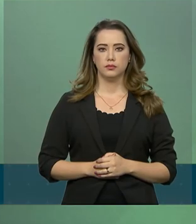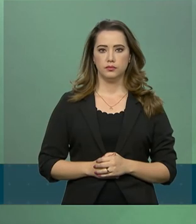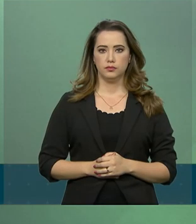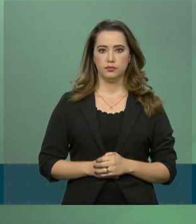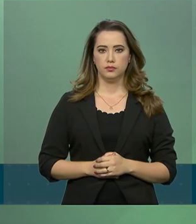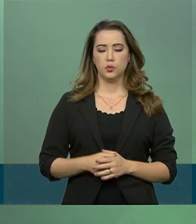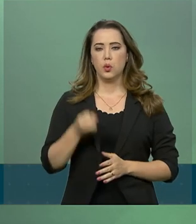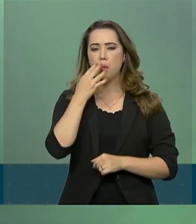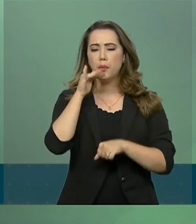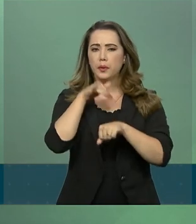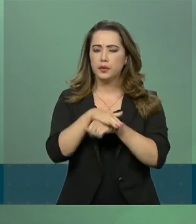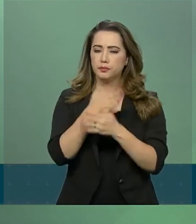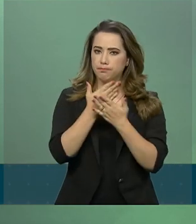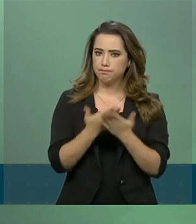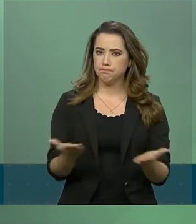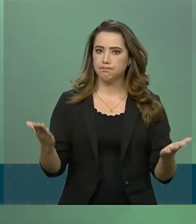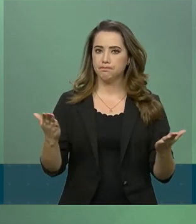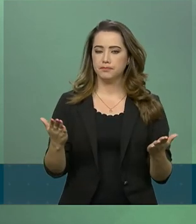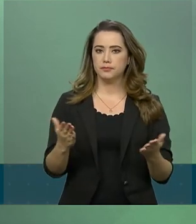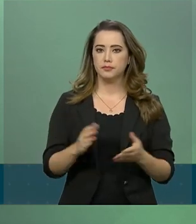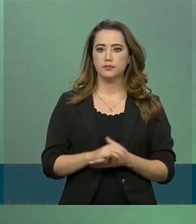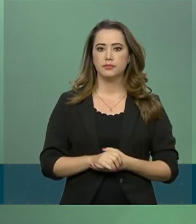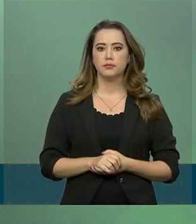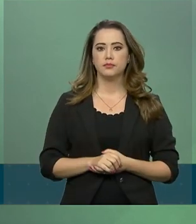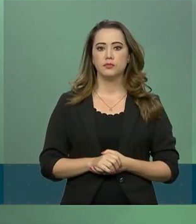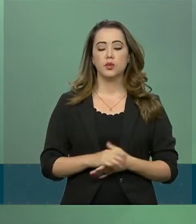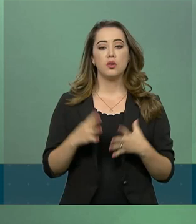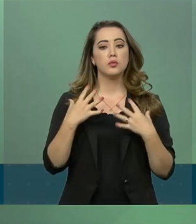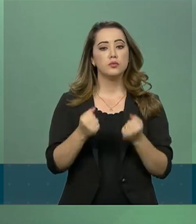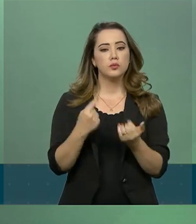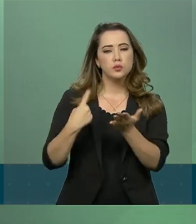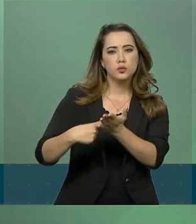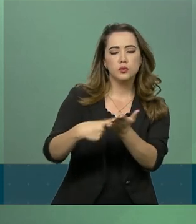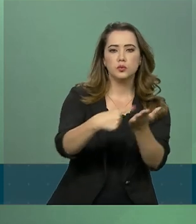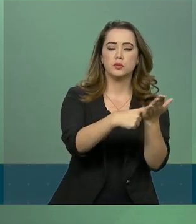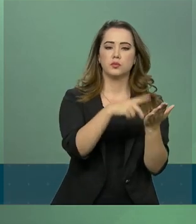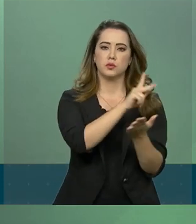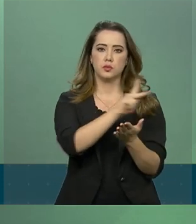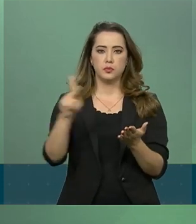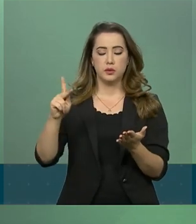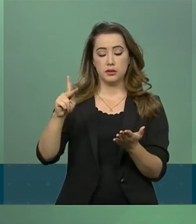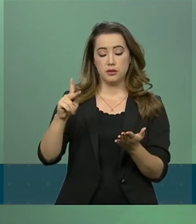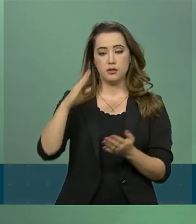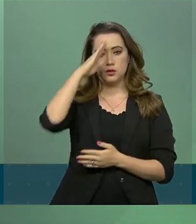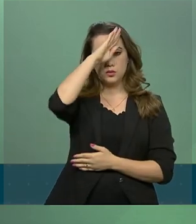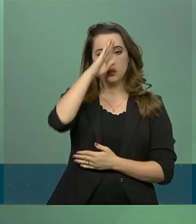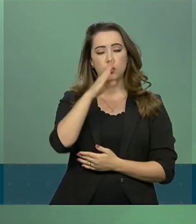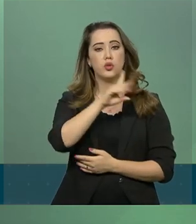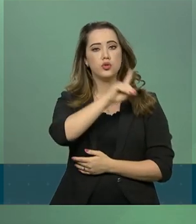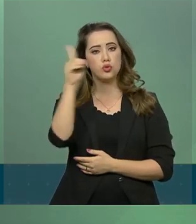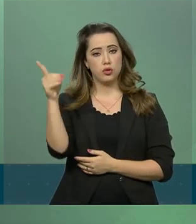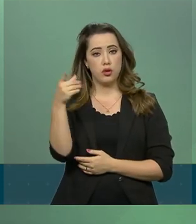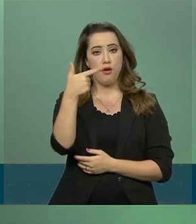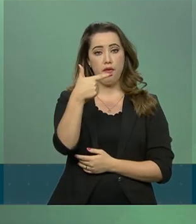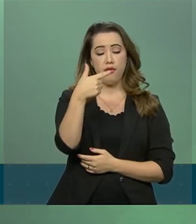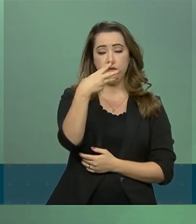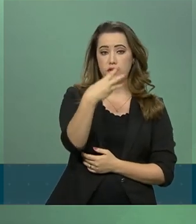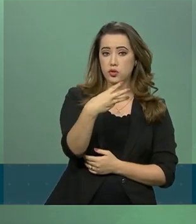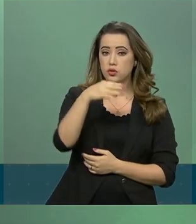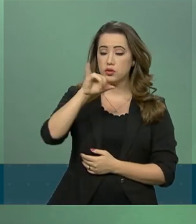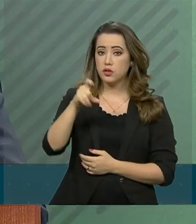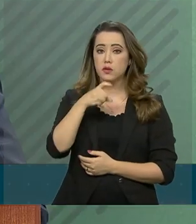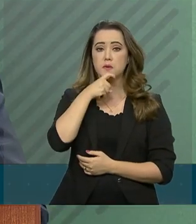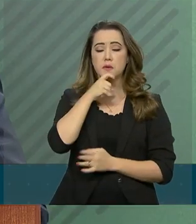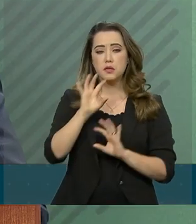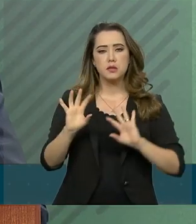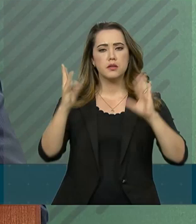Boa noite pessoal, vamos à agenda do presidente briefing 23 de julho, cerimônia